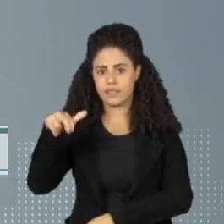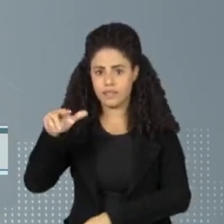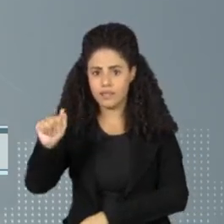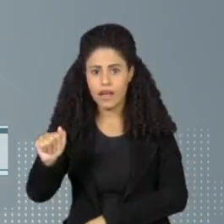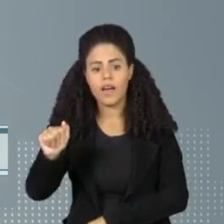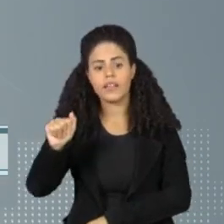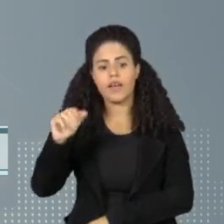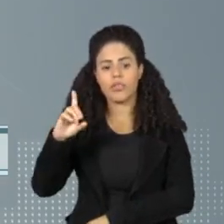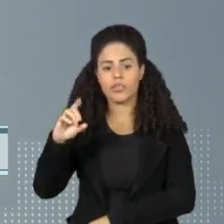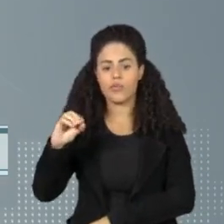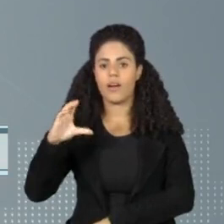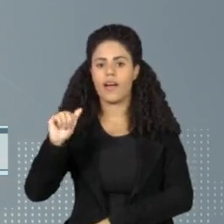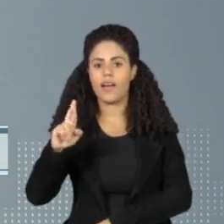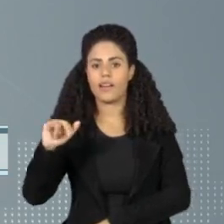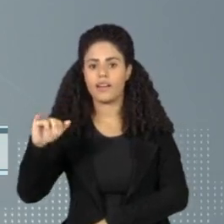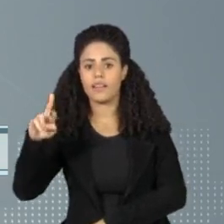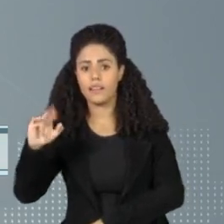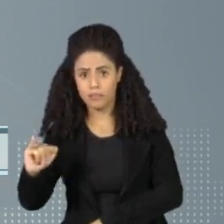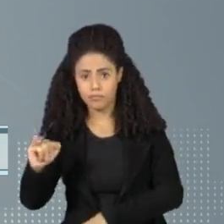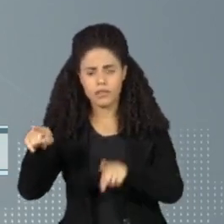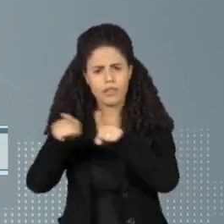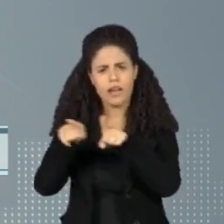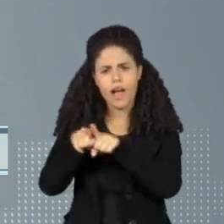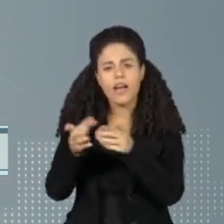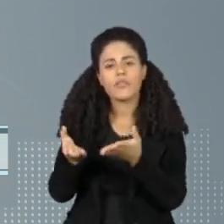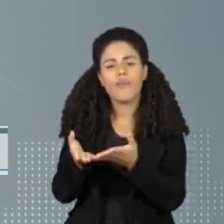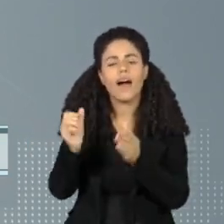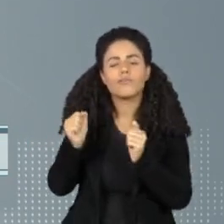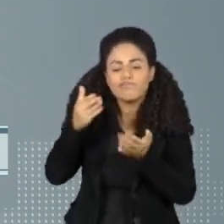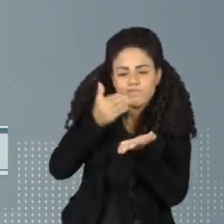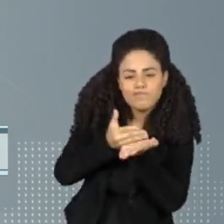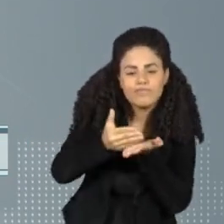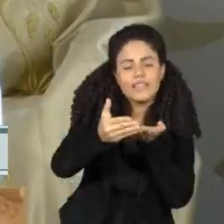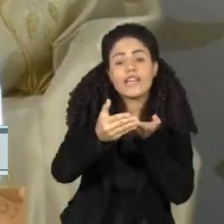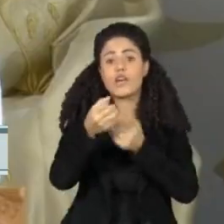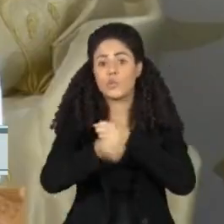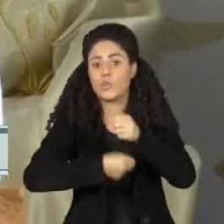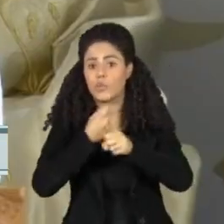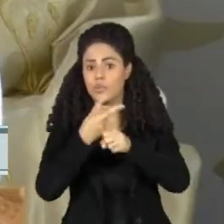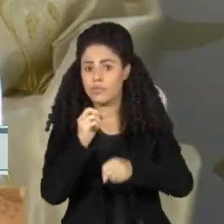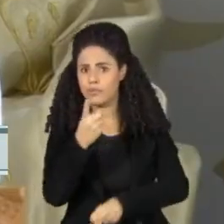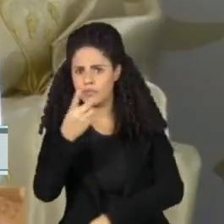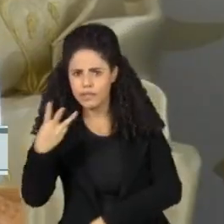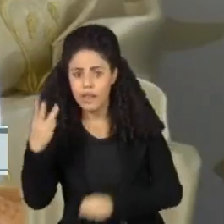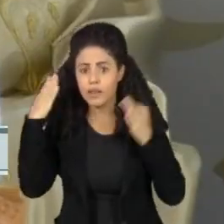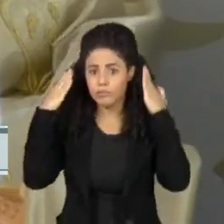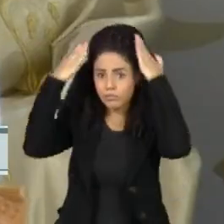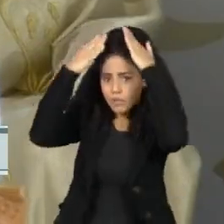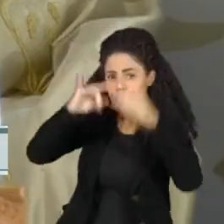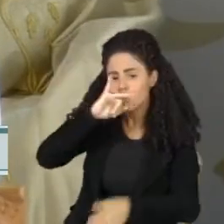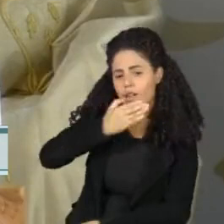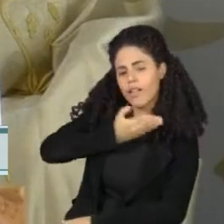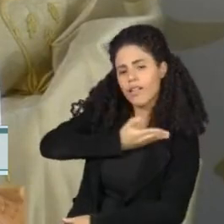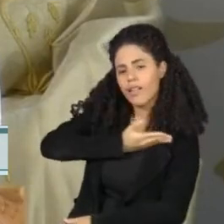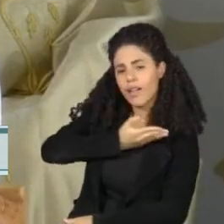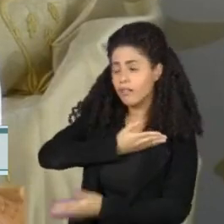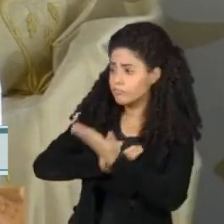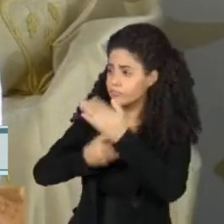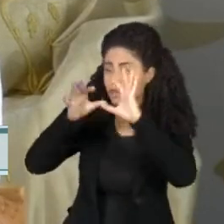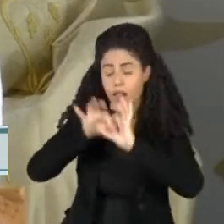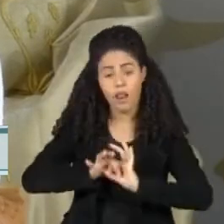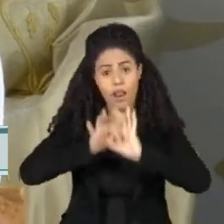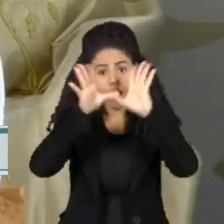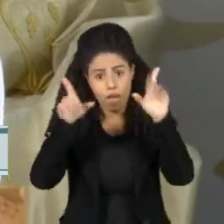O processo para a beatificação com a Val da Santa Sé começou em 2013. O Papa Francisco concedeu a autorização